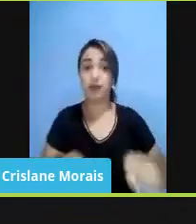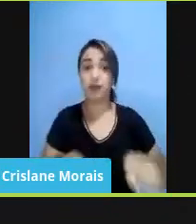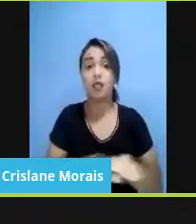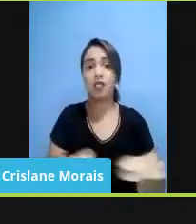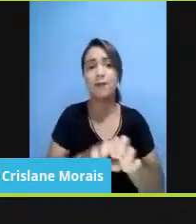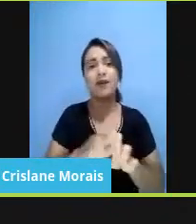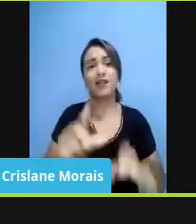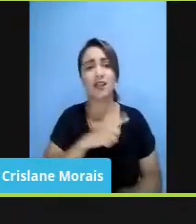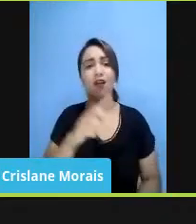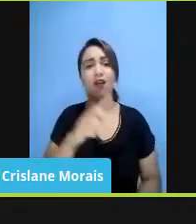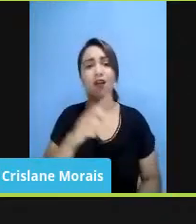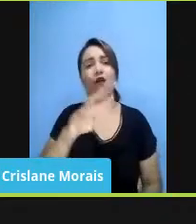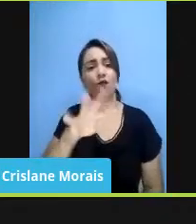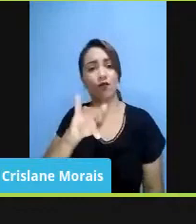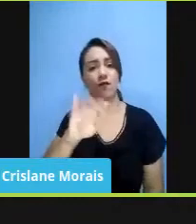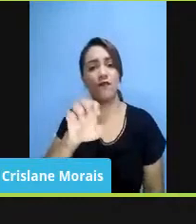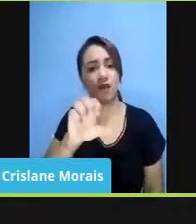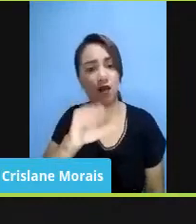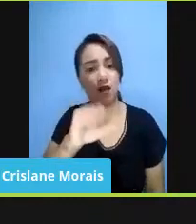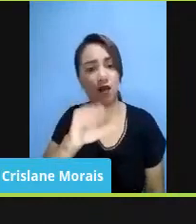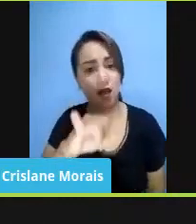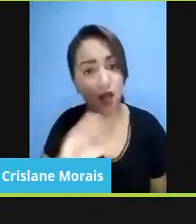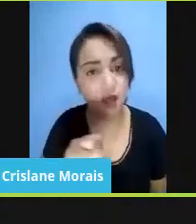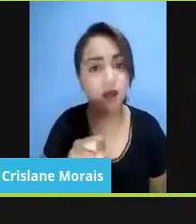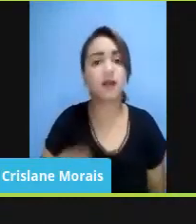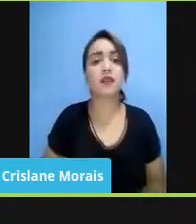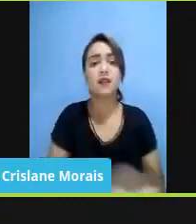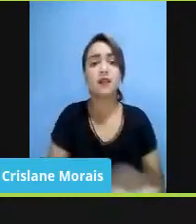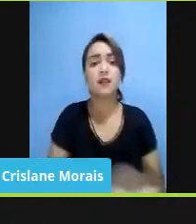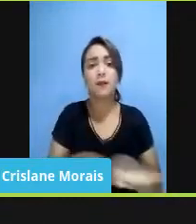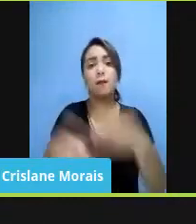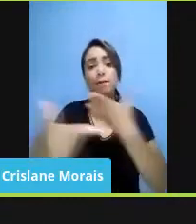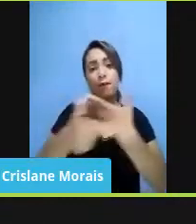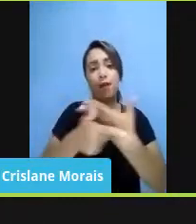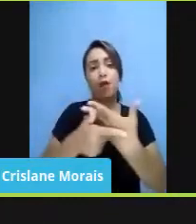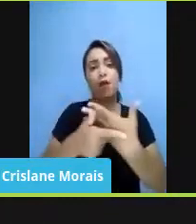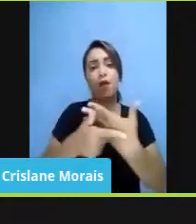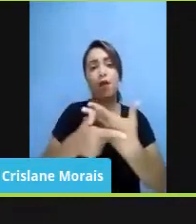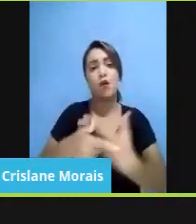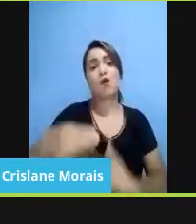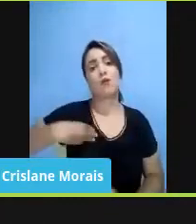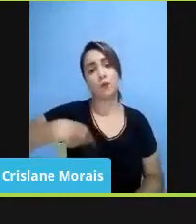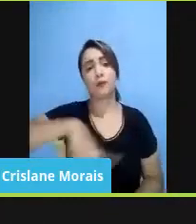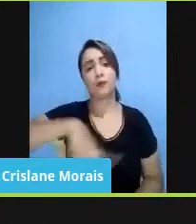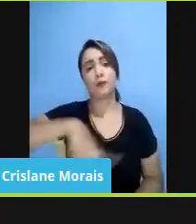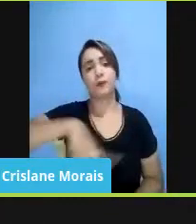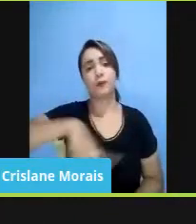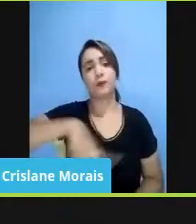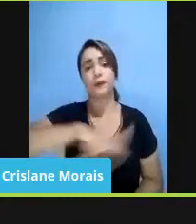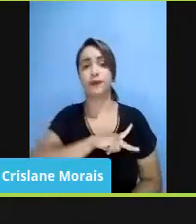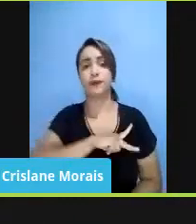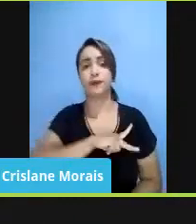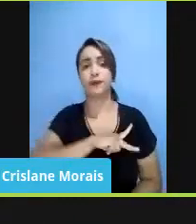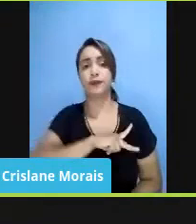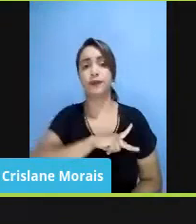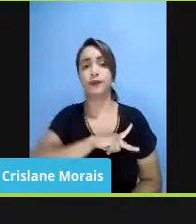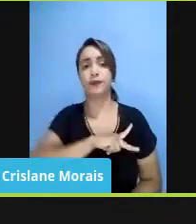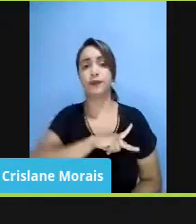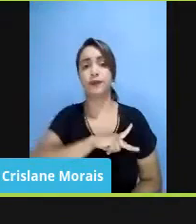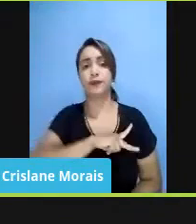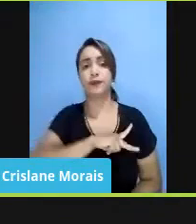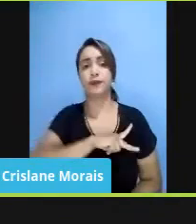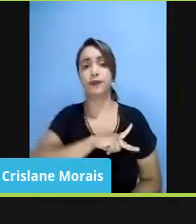que cabe dentro da defensoria e muita coisa que é papel do Ministério Público. Cabe acionar, portanto. Agora, democracia,